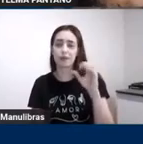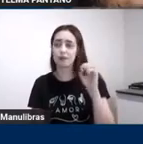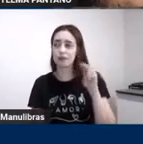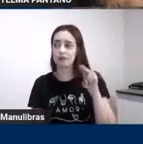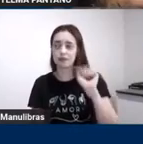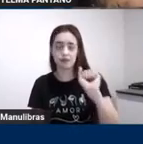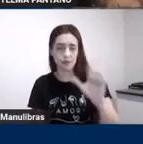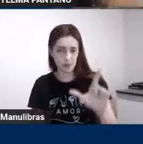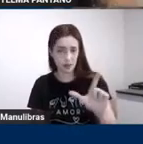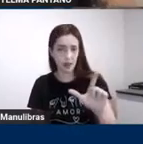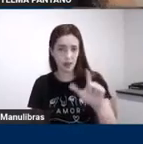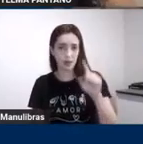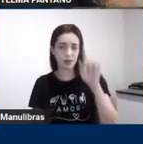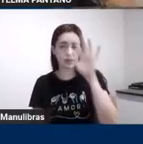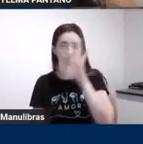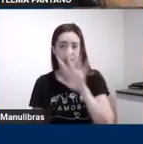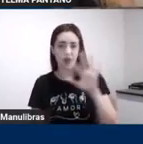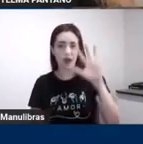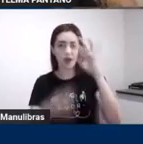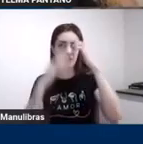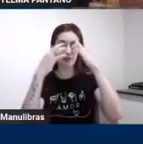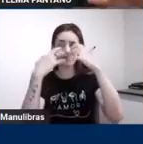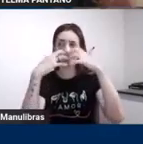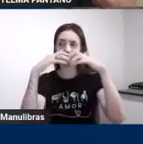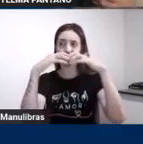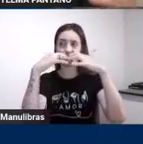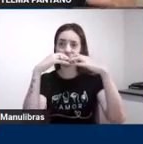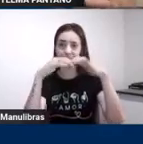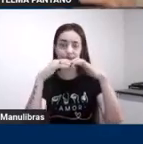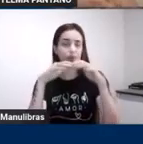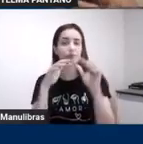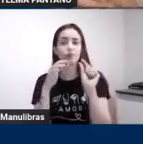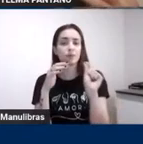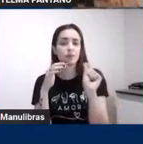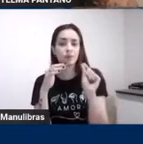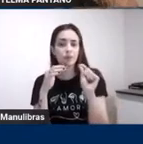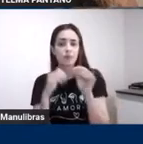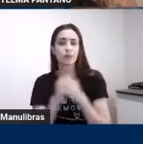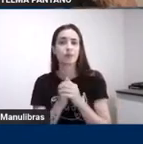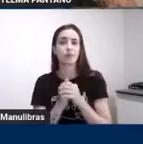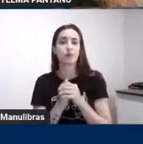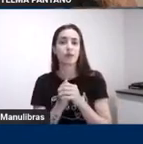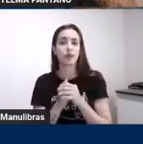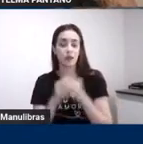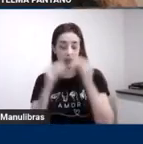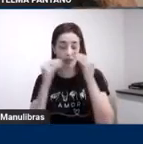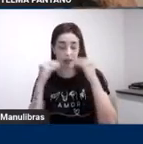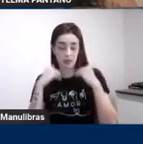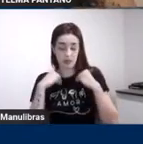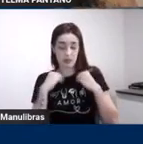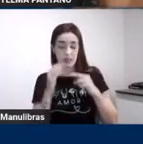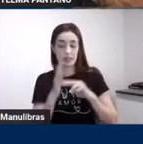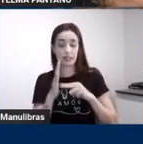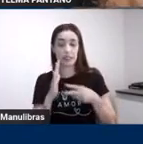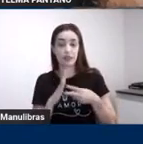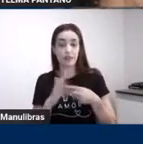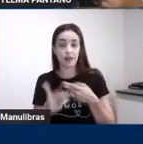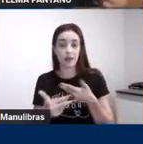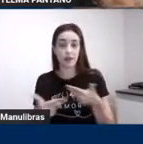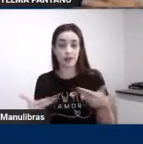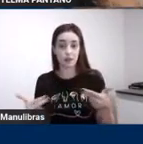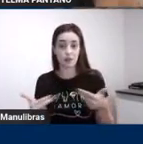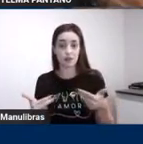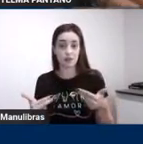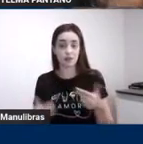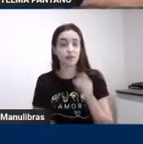na área mais dor solateral do cérebro que vai dar significado para as coisas. Enquanto eu estou falando